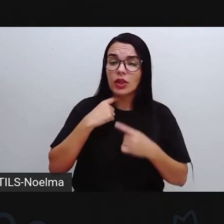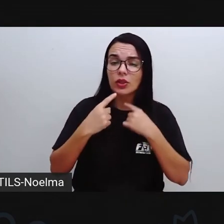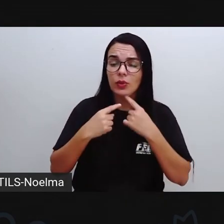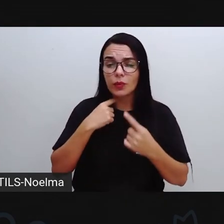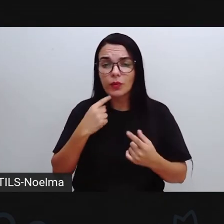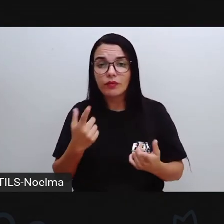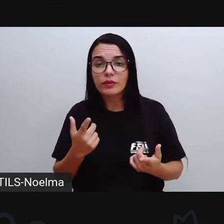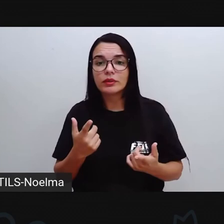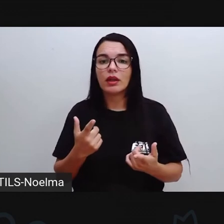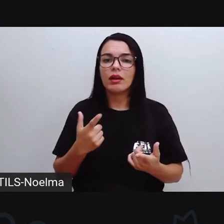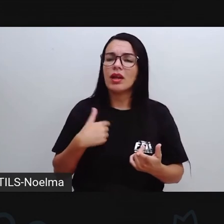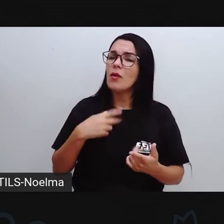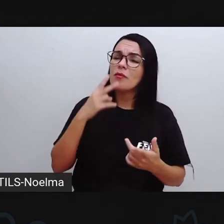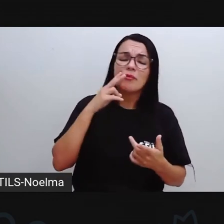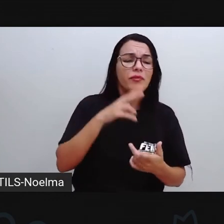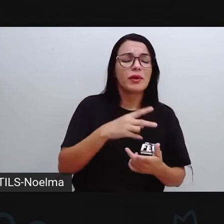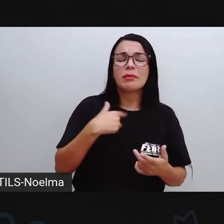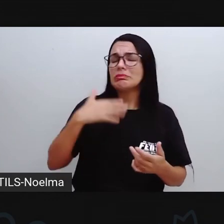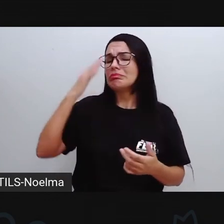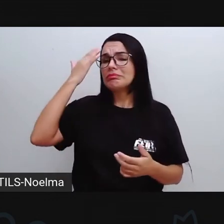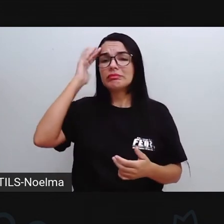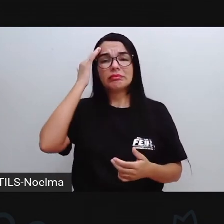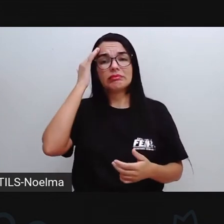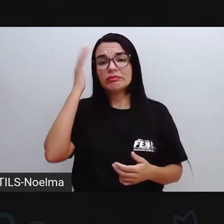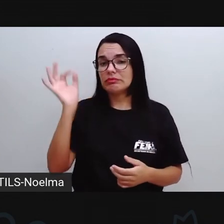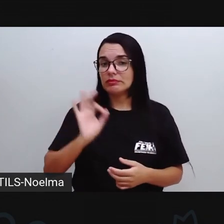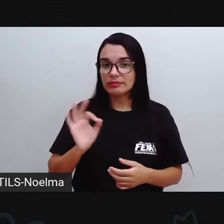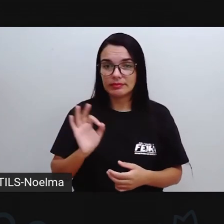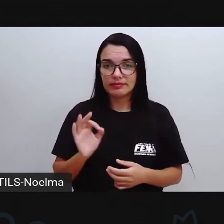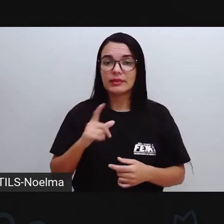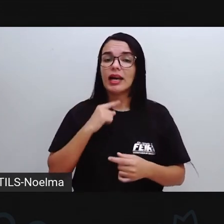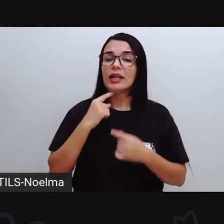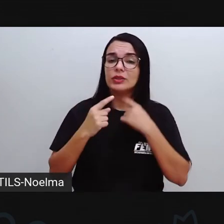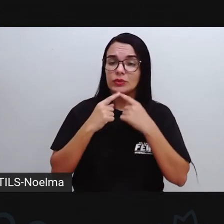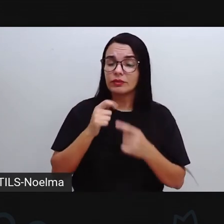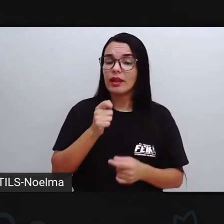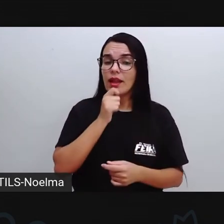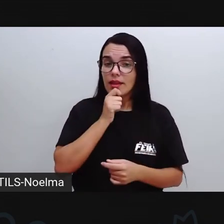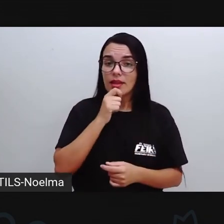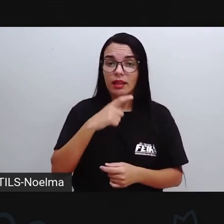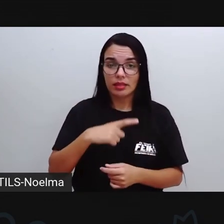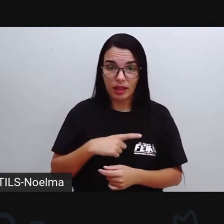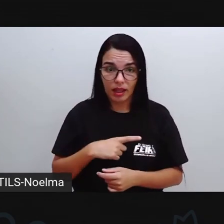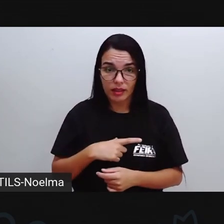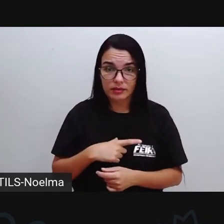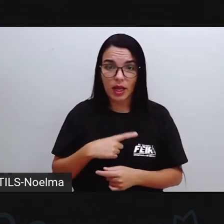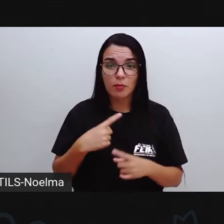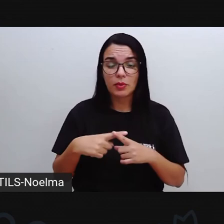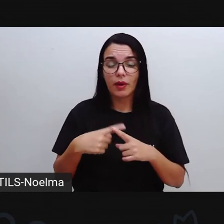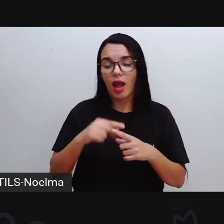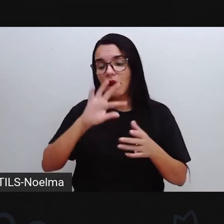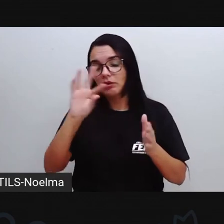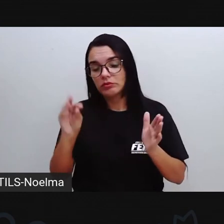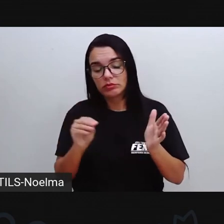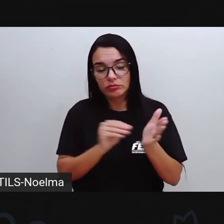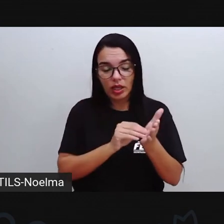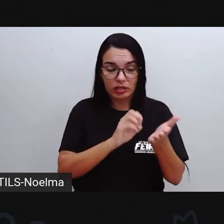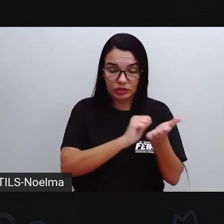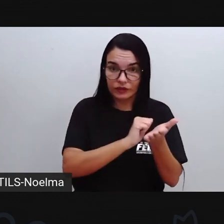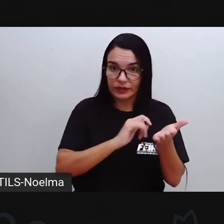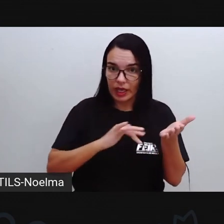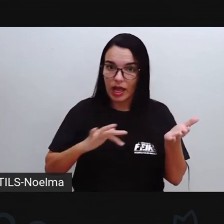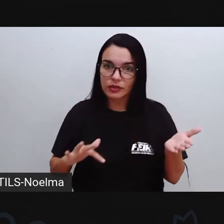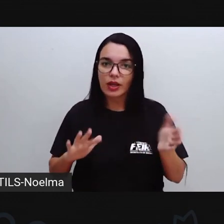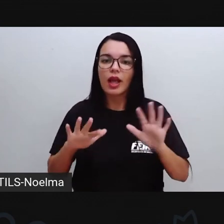né? Ah, pró, eu assisti várias vezes, mas a dúvida que eu tenho em relação à minha atividade não foi tirada no vídeo.